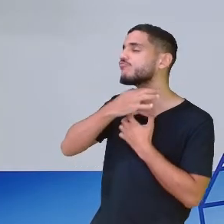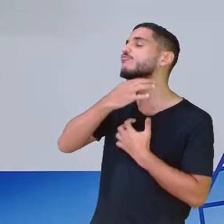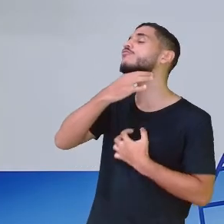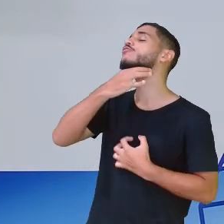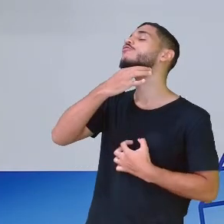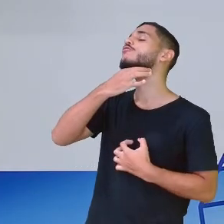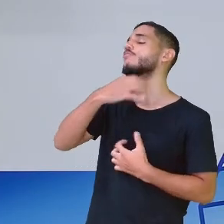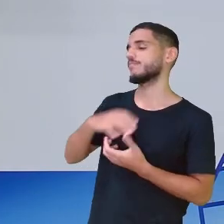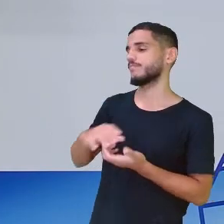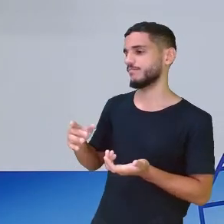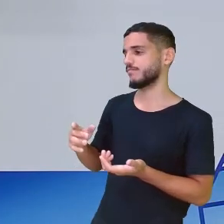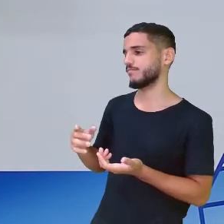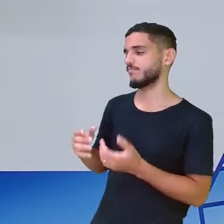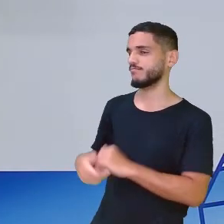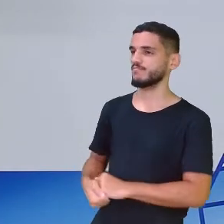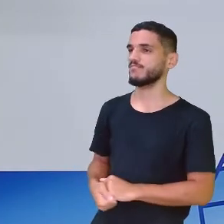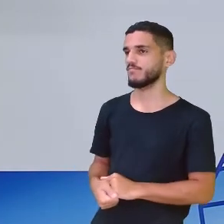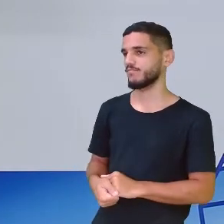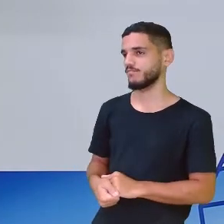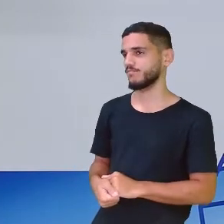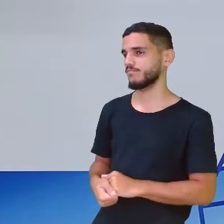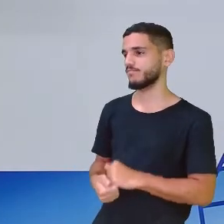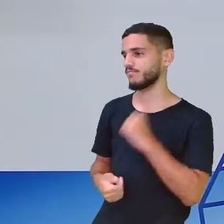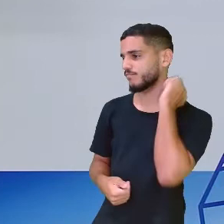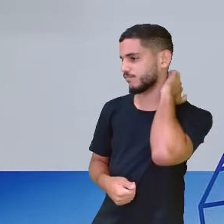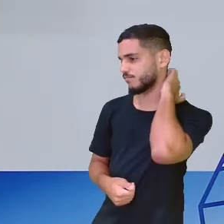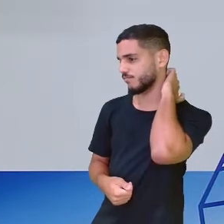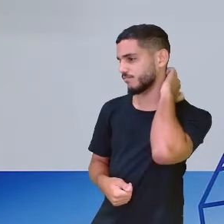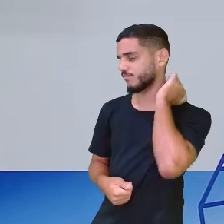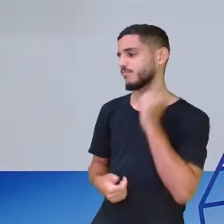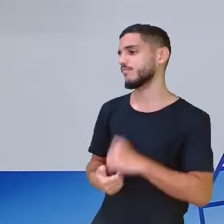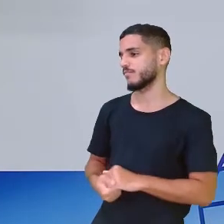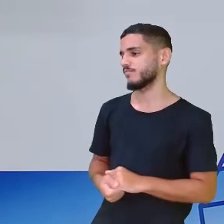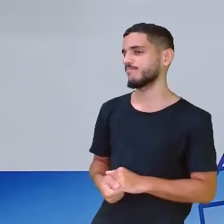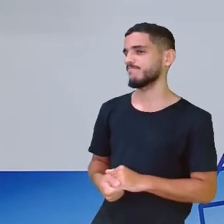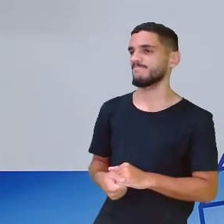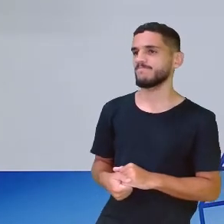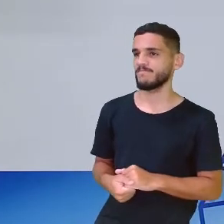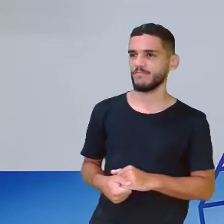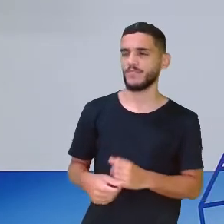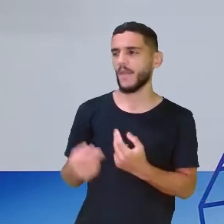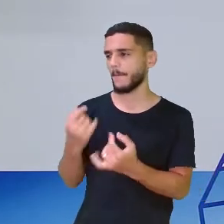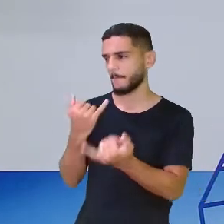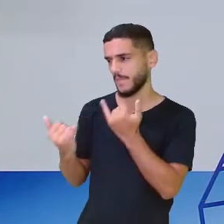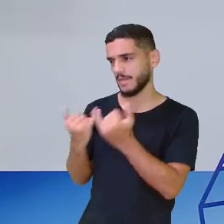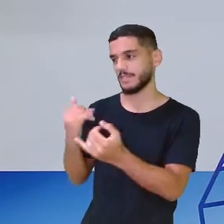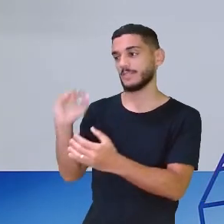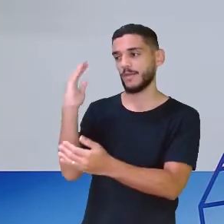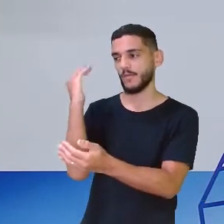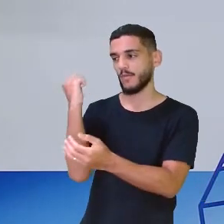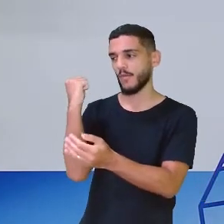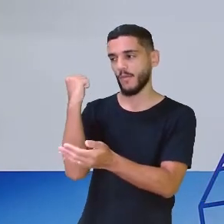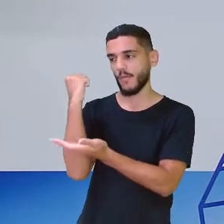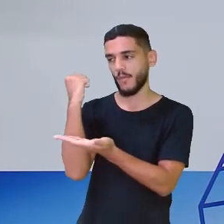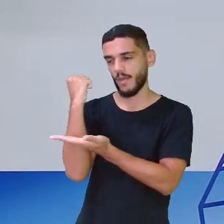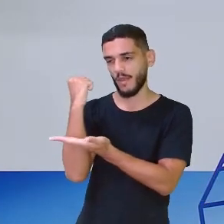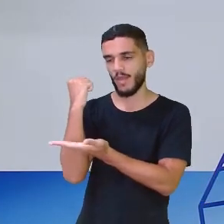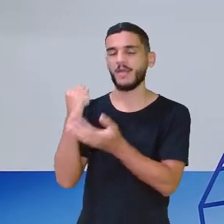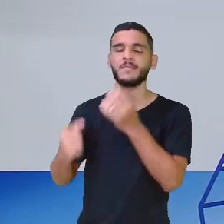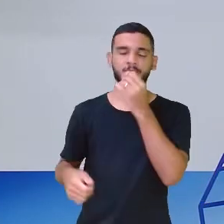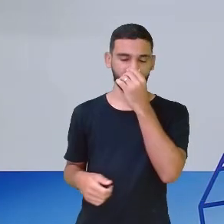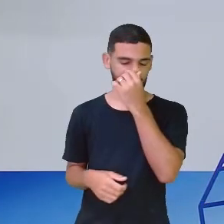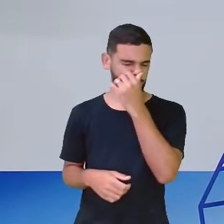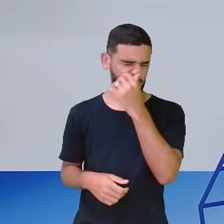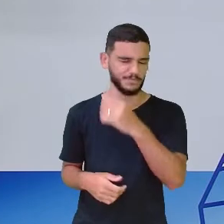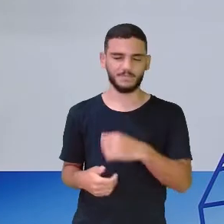Comprido como um gargalo. Um gargalo de garrafa. Olha só o que a coruja disse.